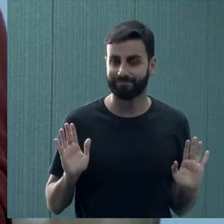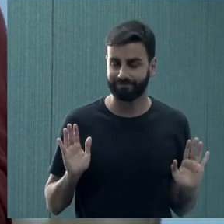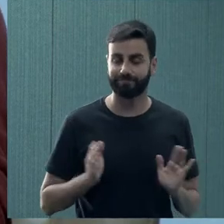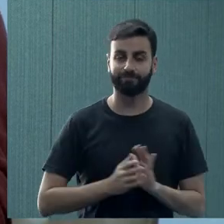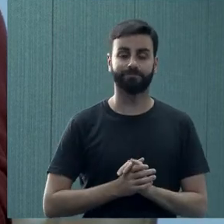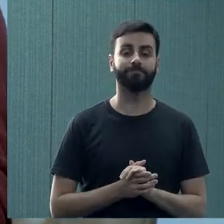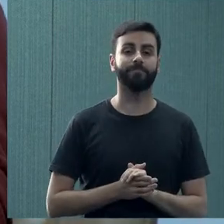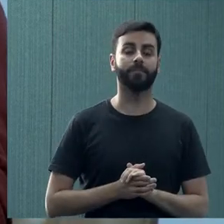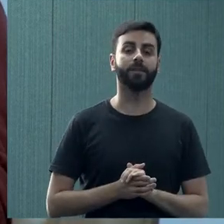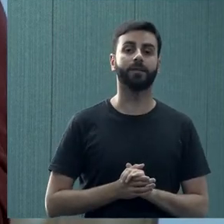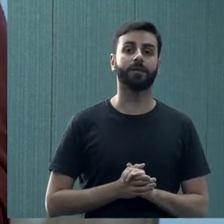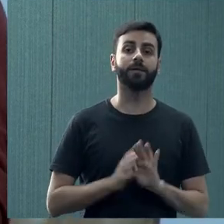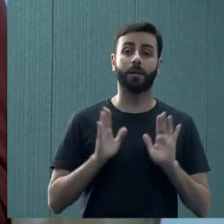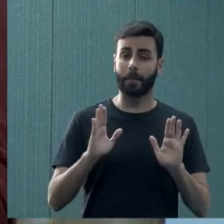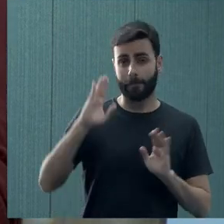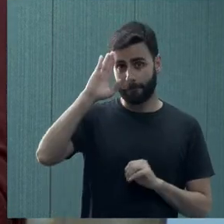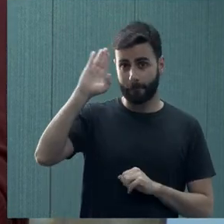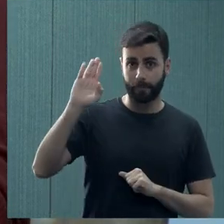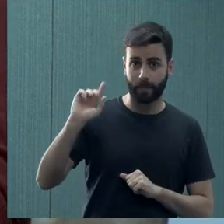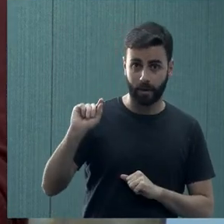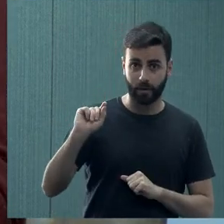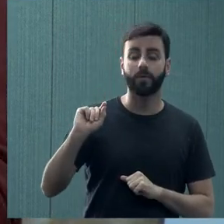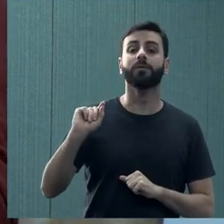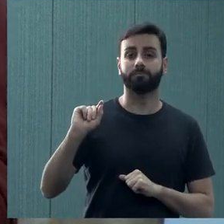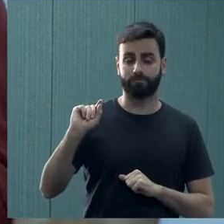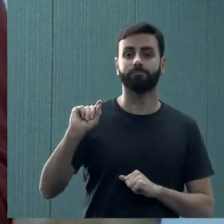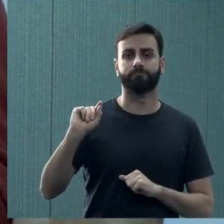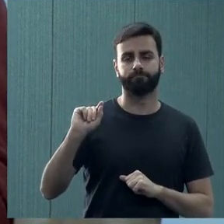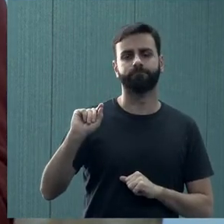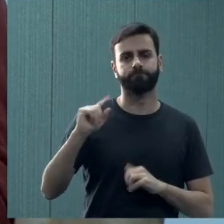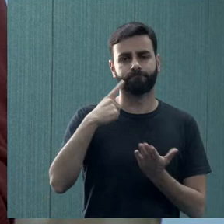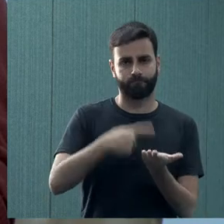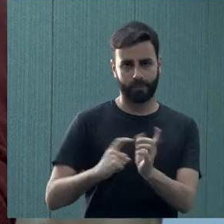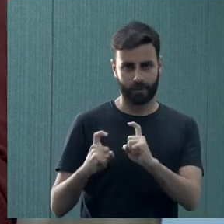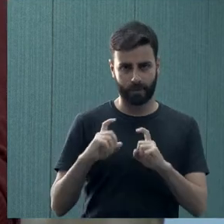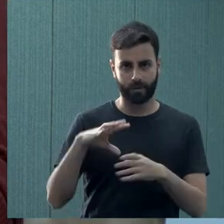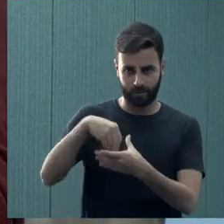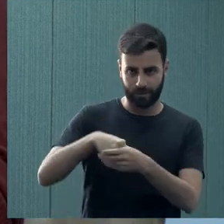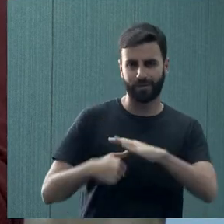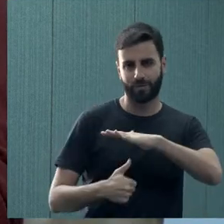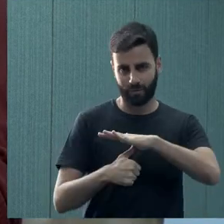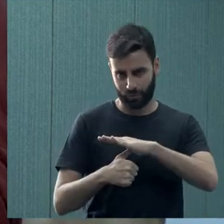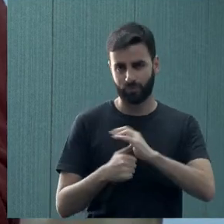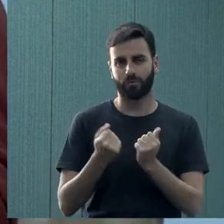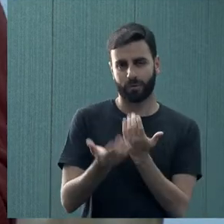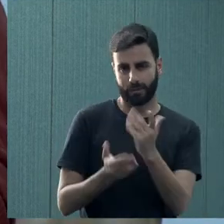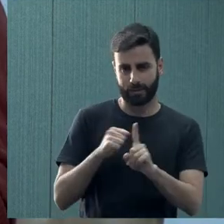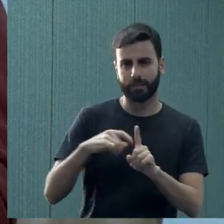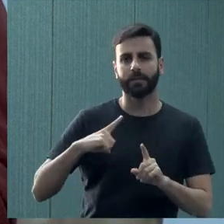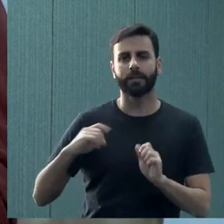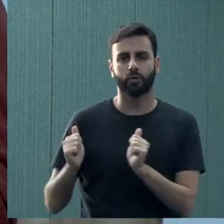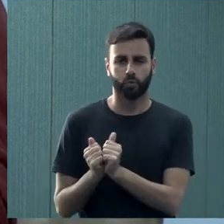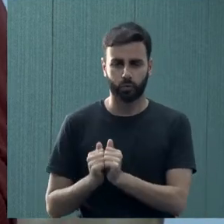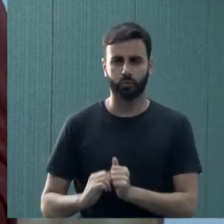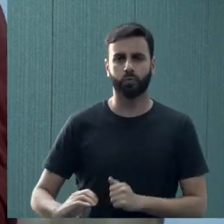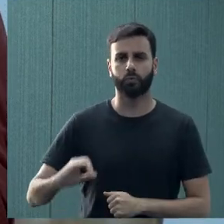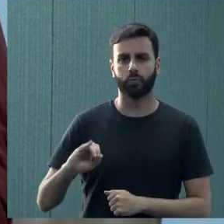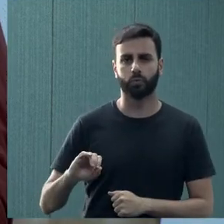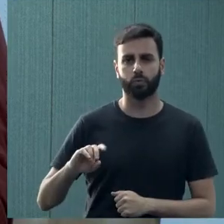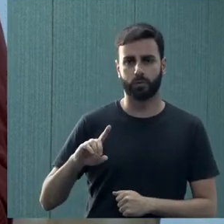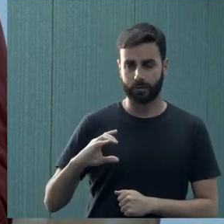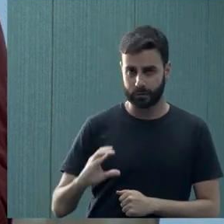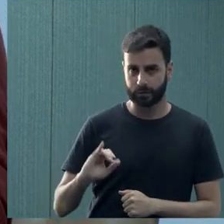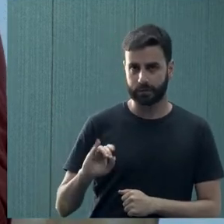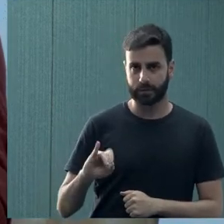A questão da ideia dessa unidade, nós temos até uma reunião na PCD recente, a Cidinha estava presente, a professora